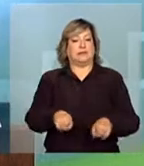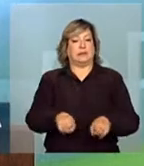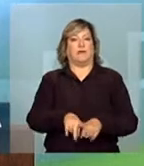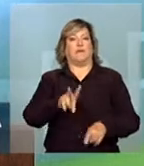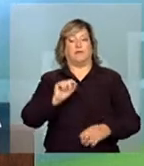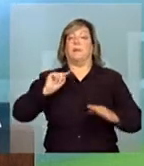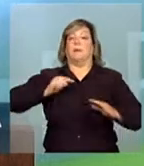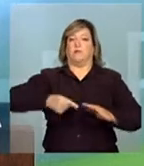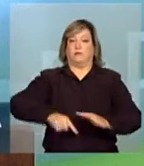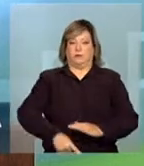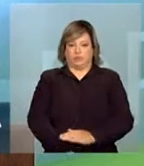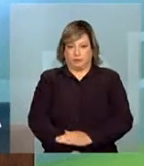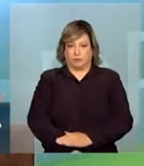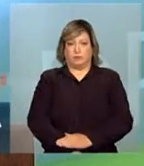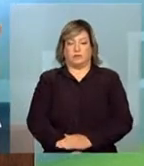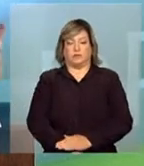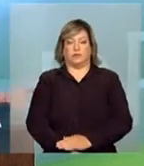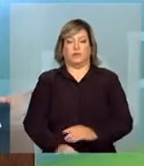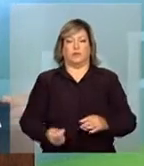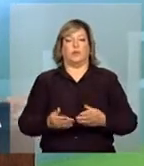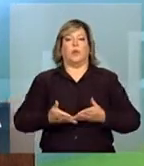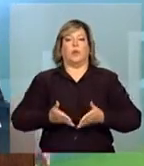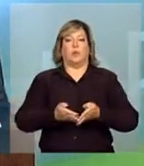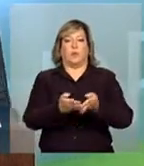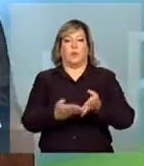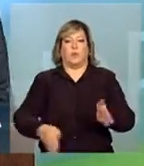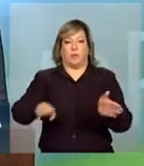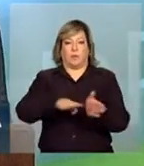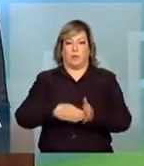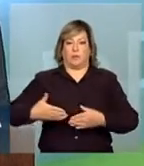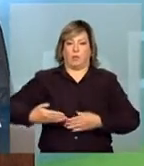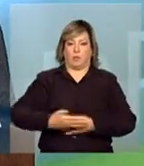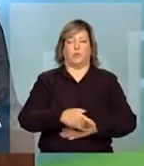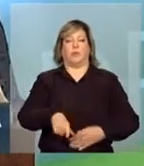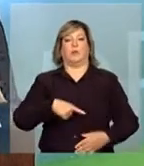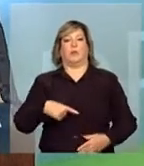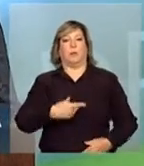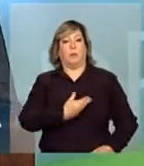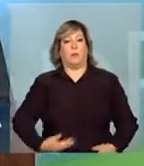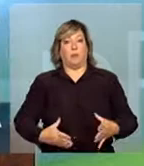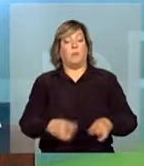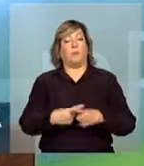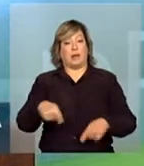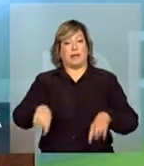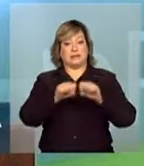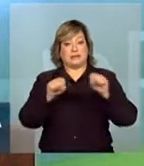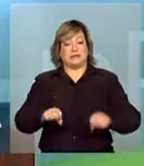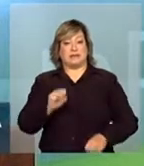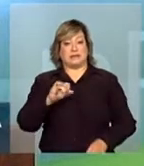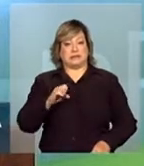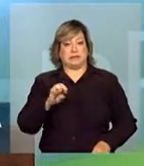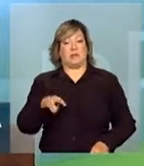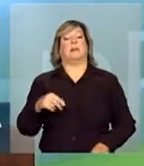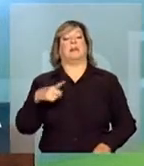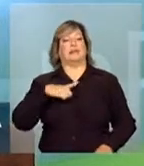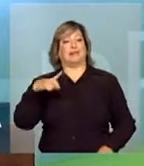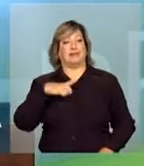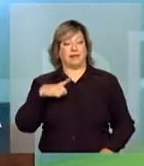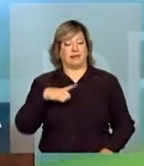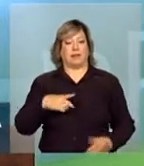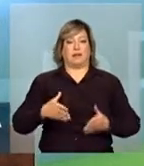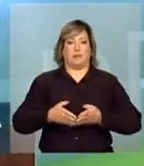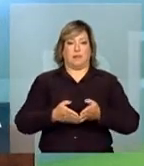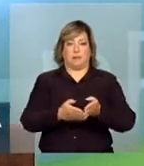intensificados nos portos públicos, porque o sistema tem portos públicos com